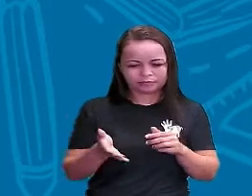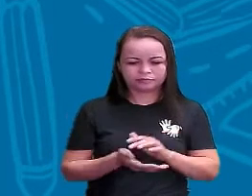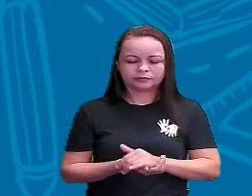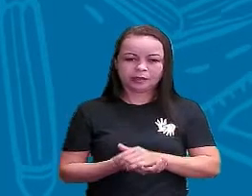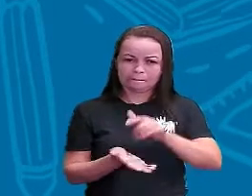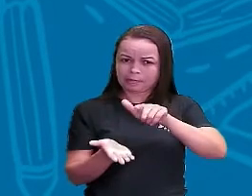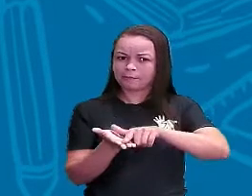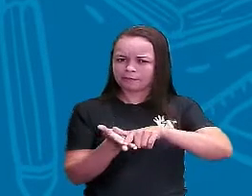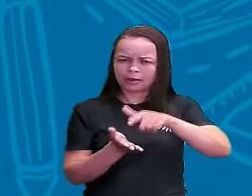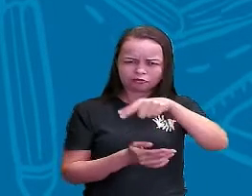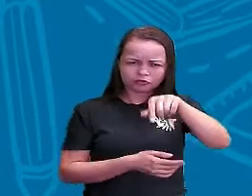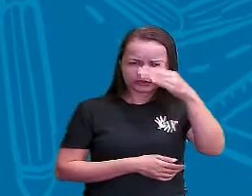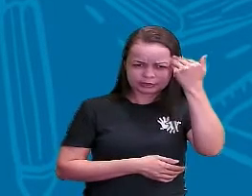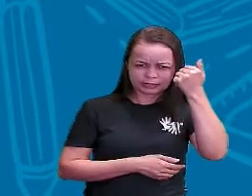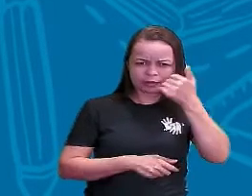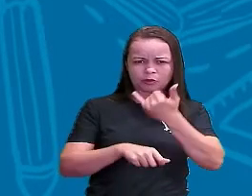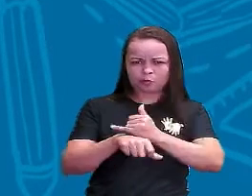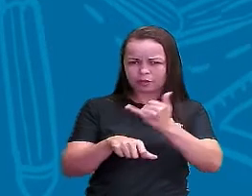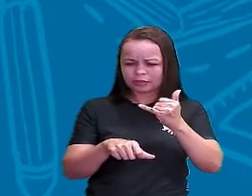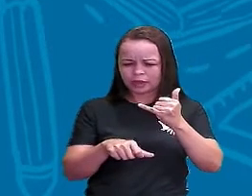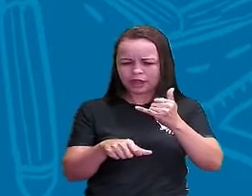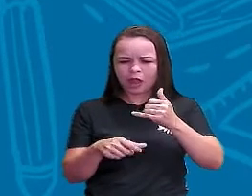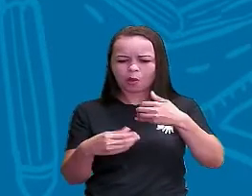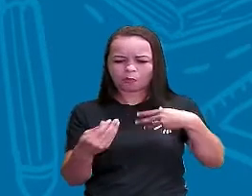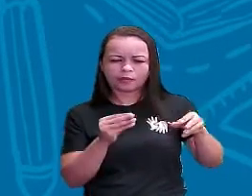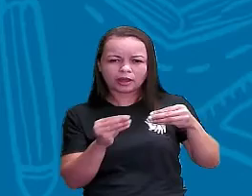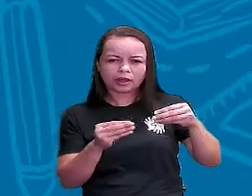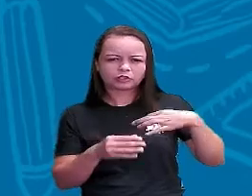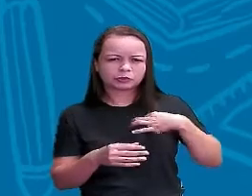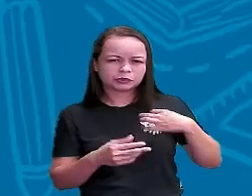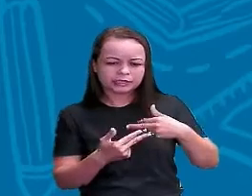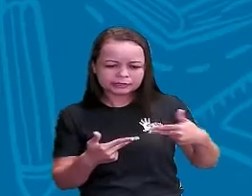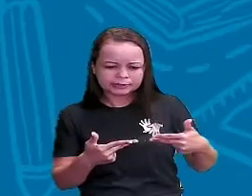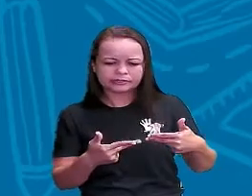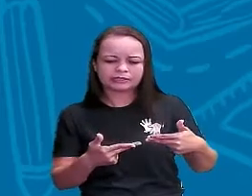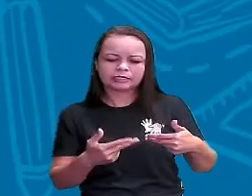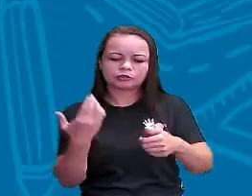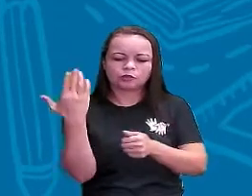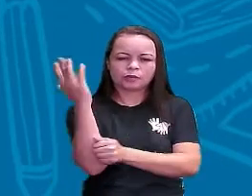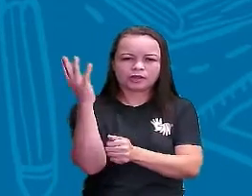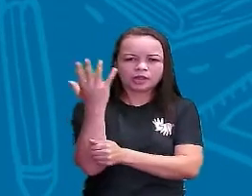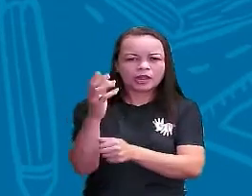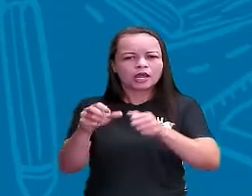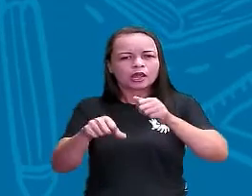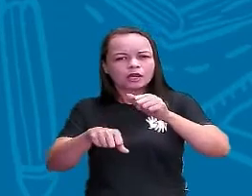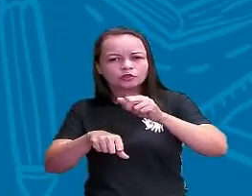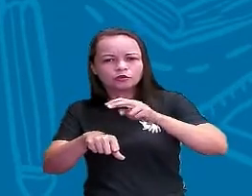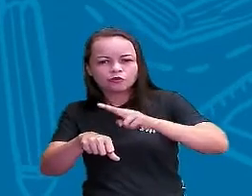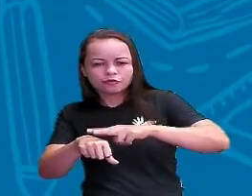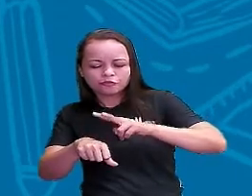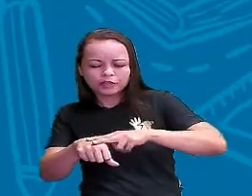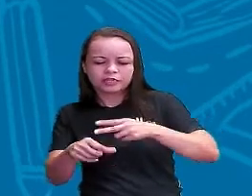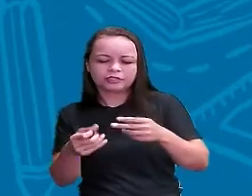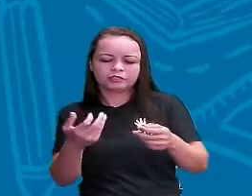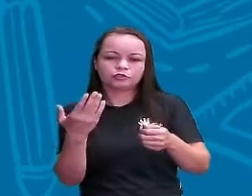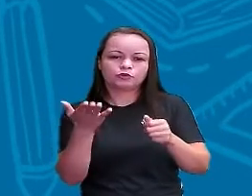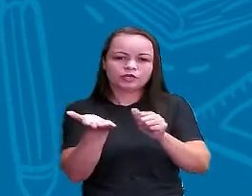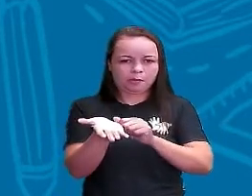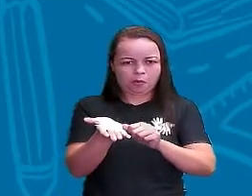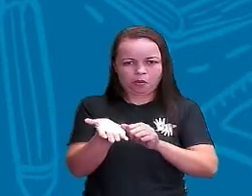Todo mundo sabe O metal O plástico O tecido A madeira O vidro E a borracha Certo?